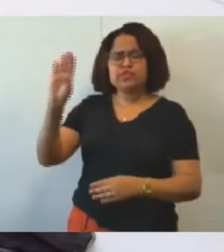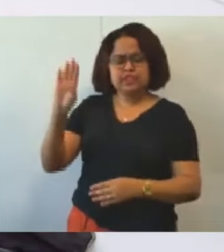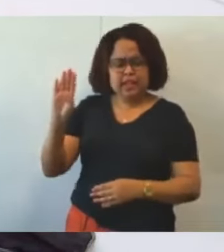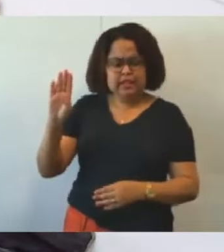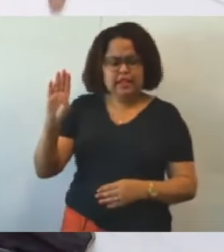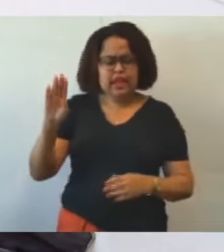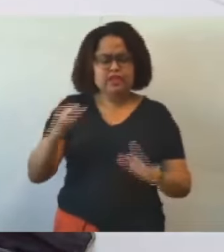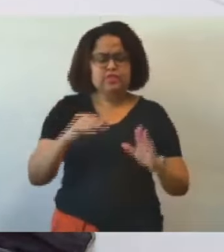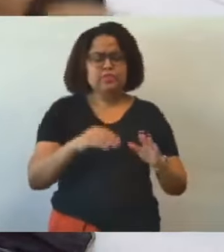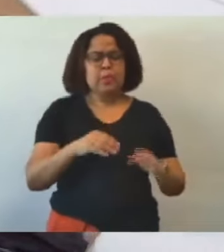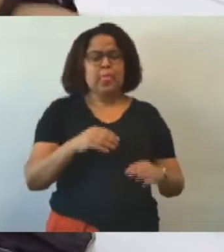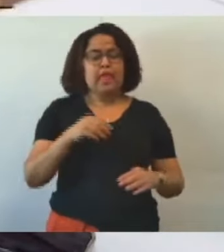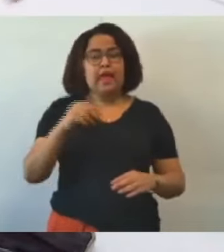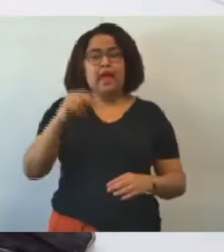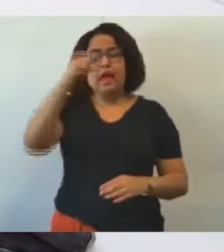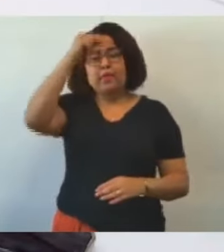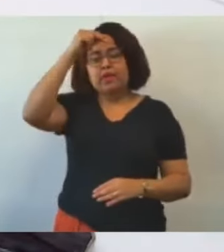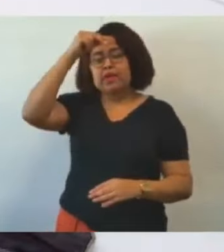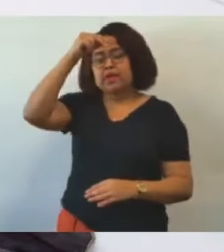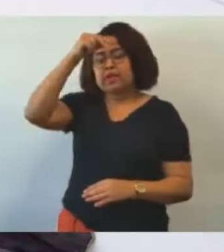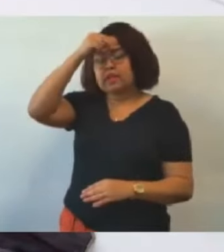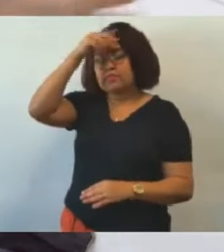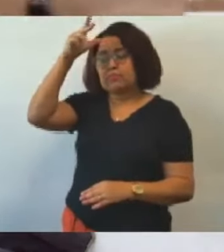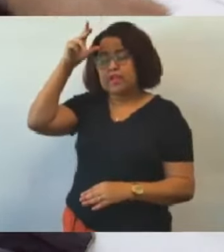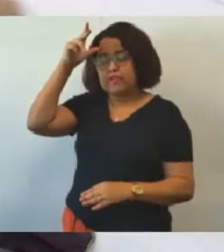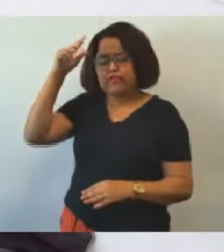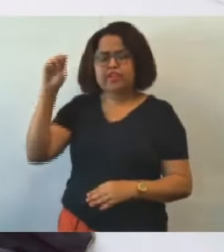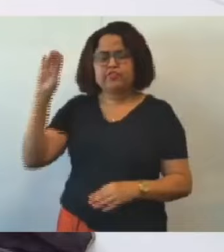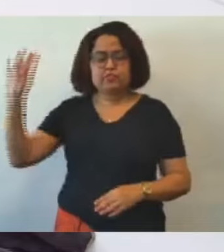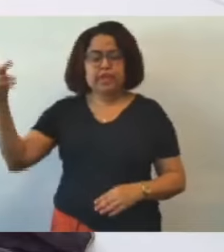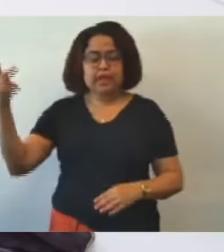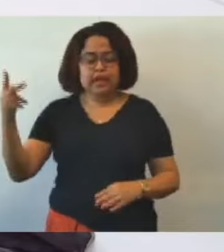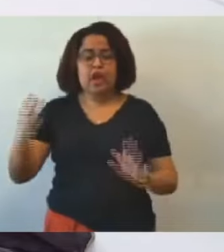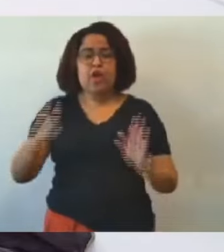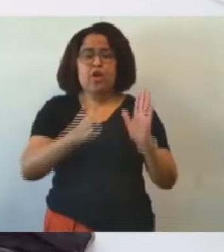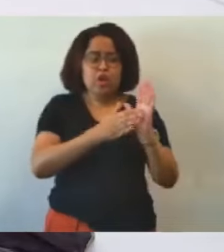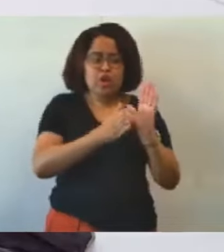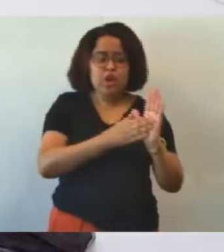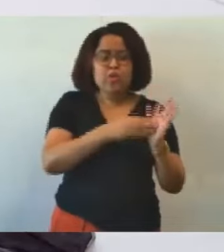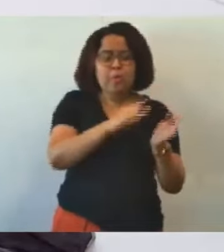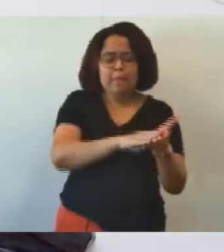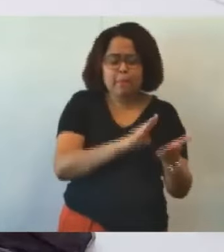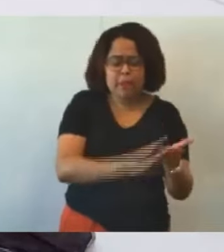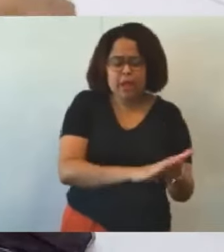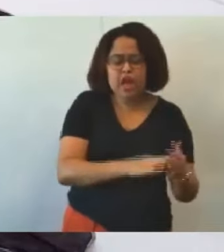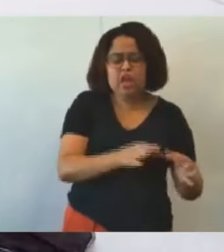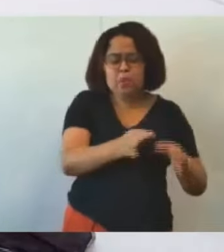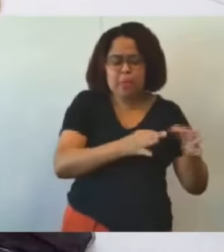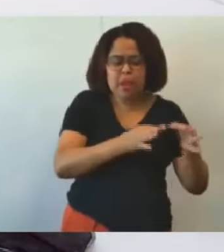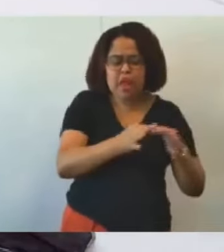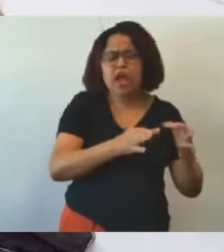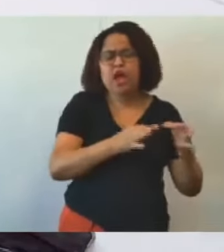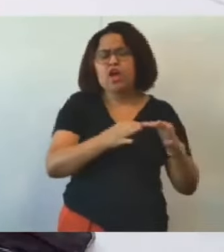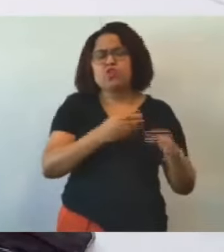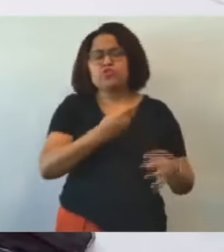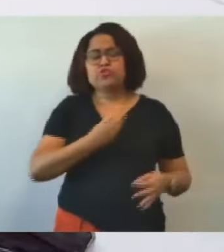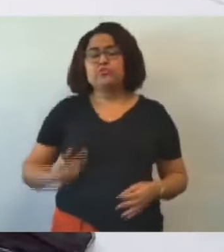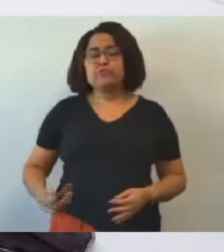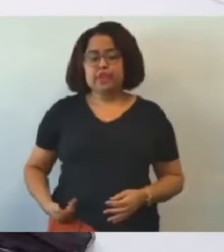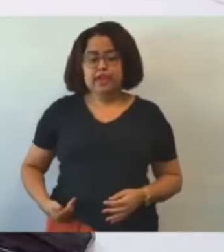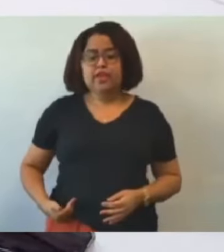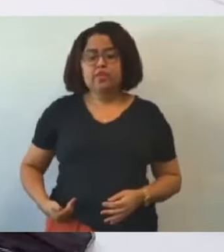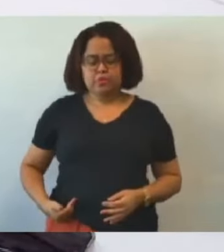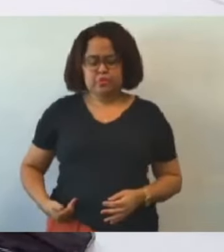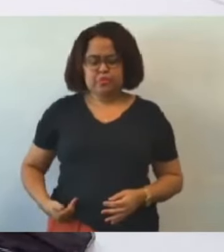relatório coloque no plano de governo isso é possível fazer por que não? e também eu vi